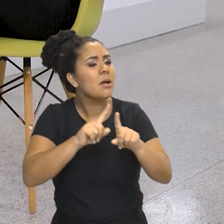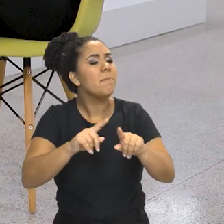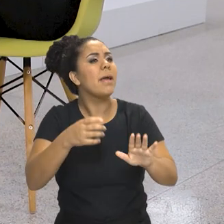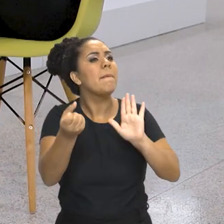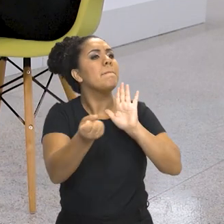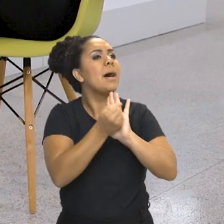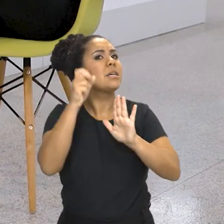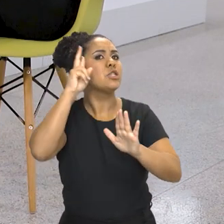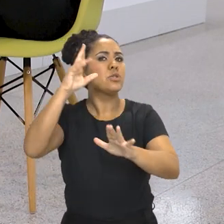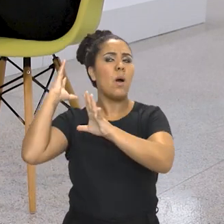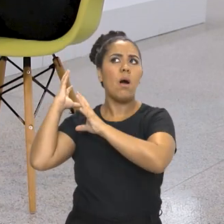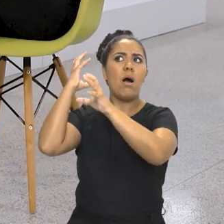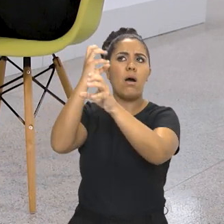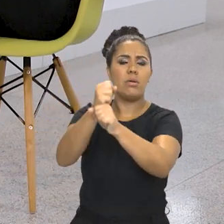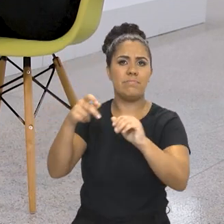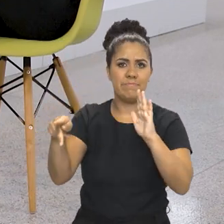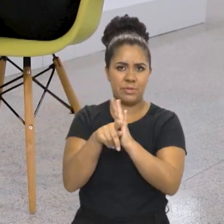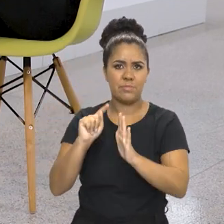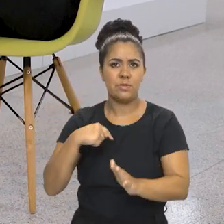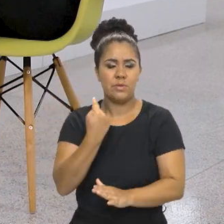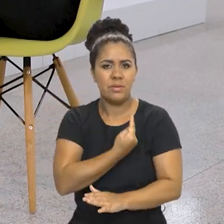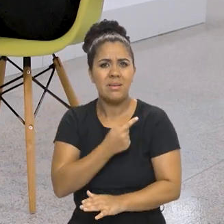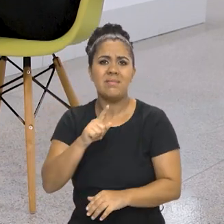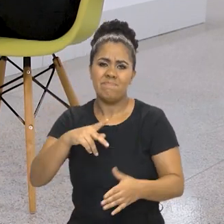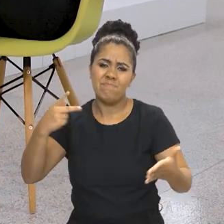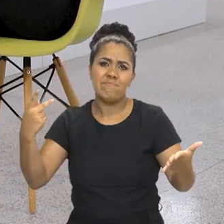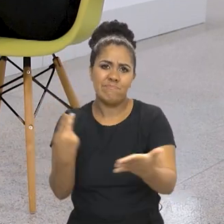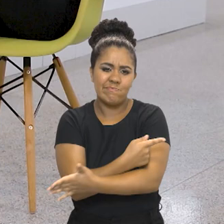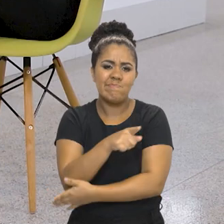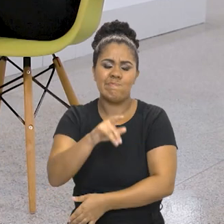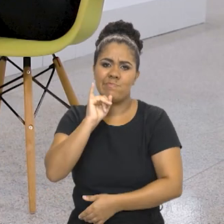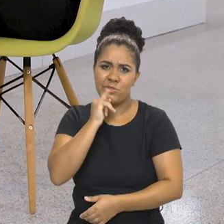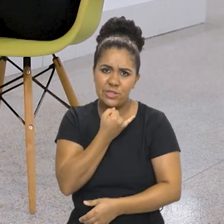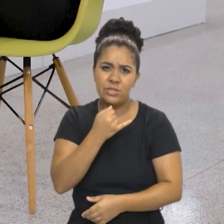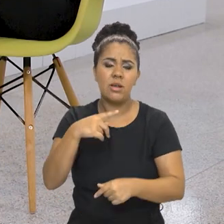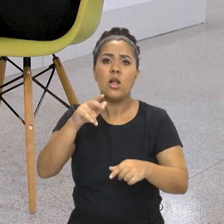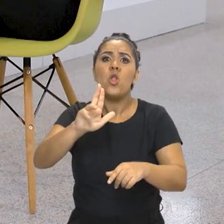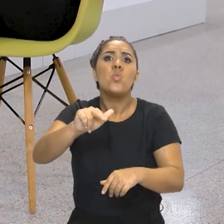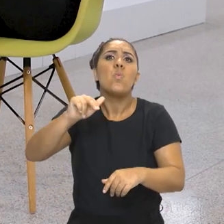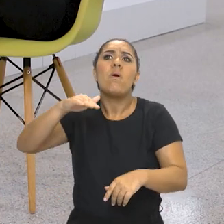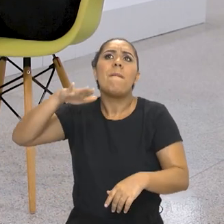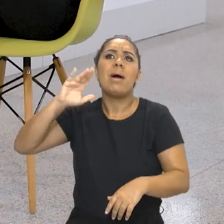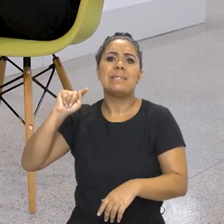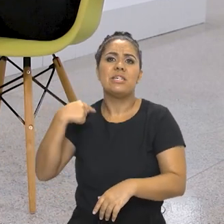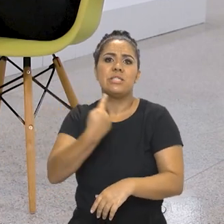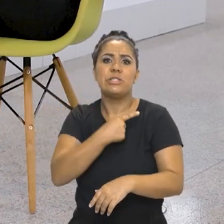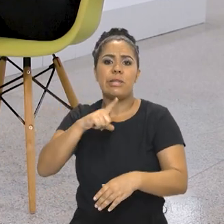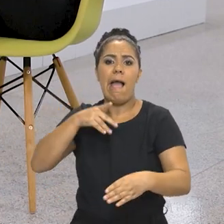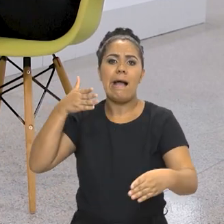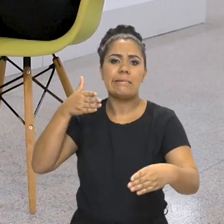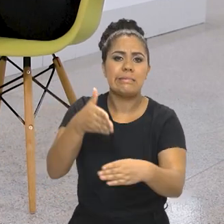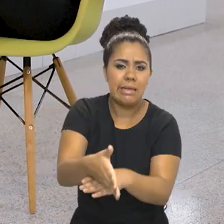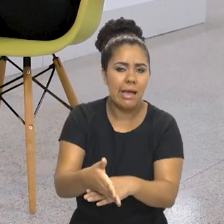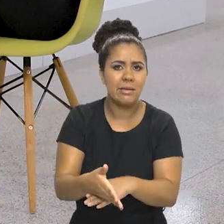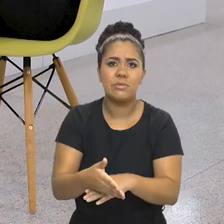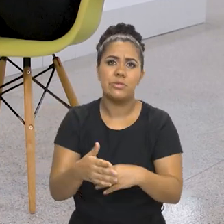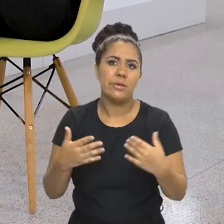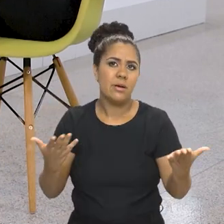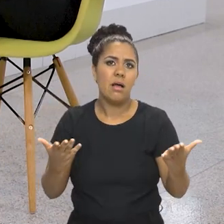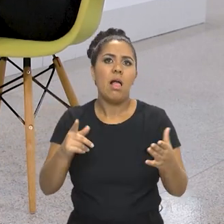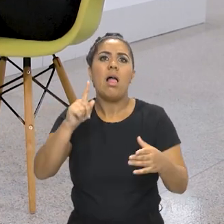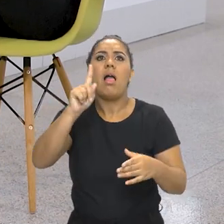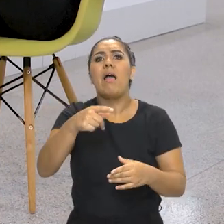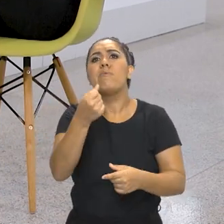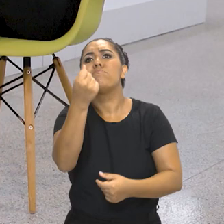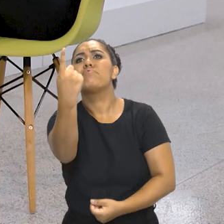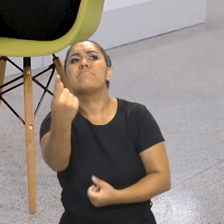memória da nossa história, né. Porque quando se perde uma coisa num incêndio triste, como foi aquele, nunca mais a gente vai ter aquilo, né. A vai ter, assim, no relato de